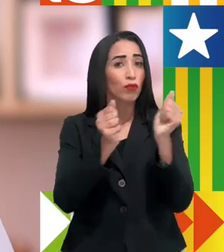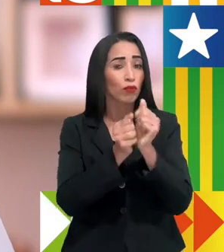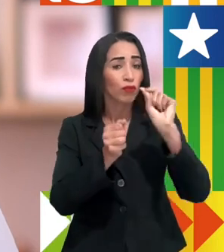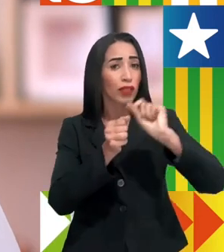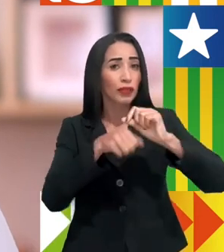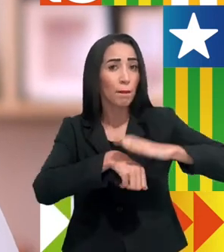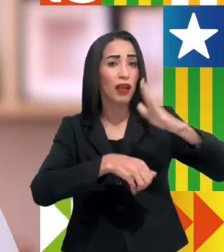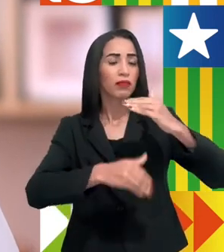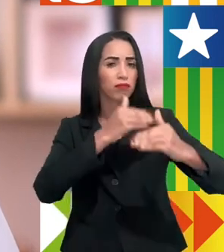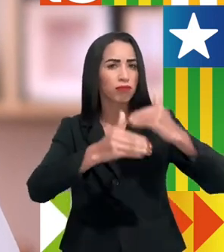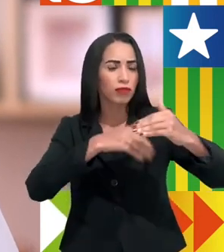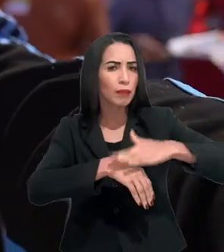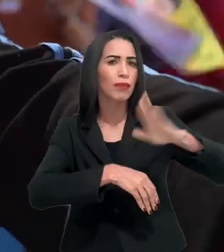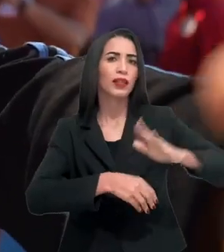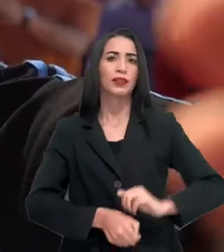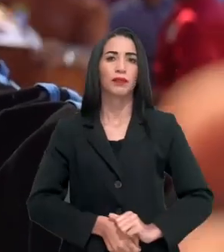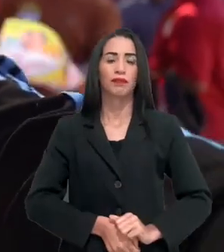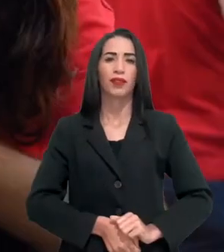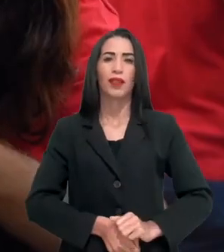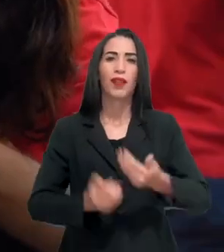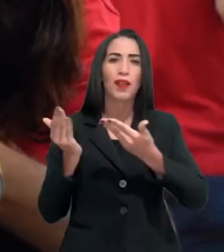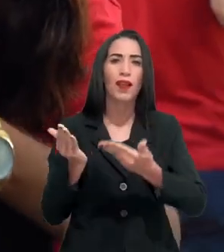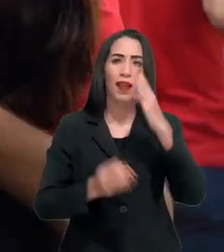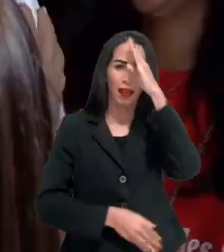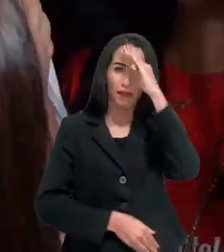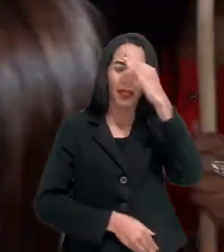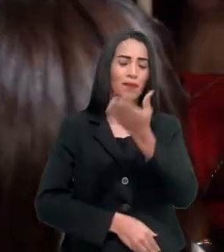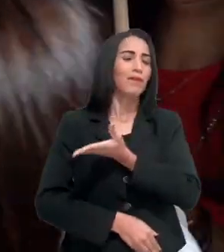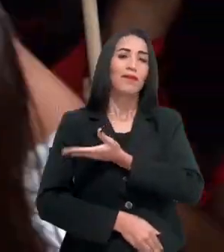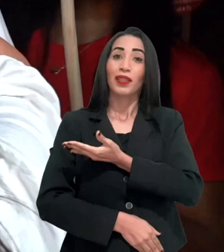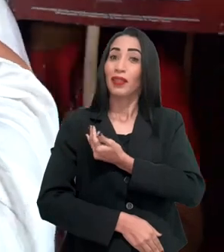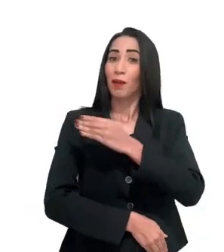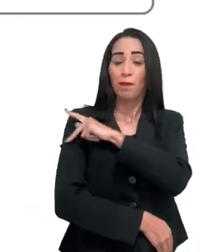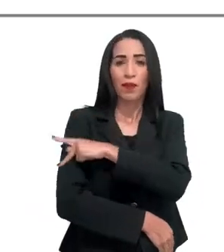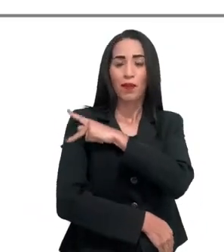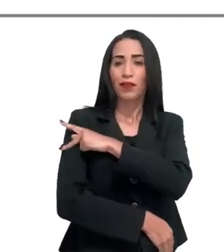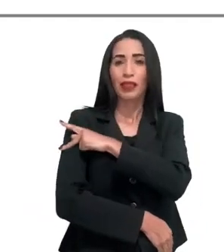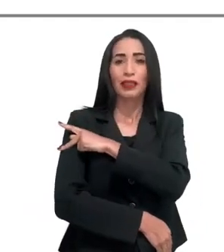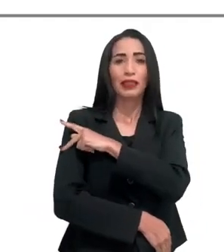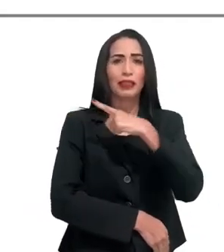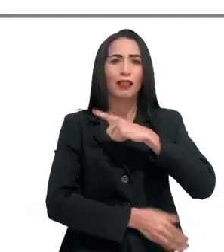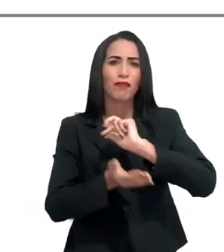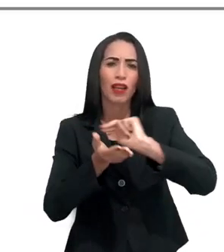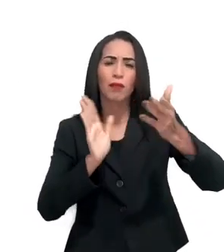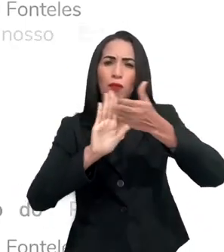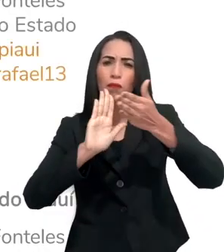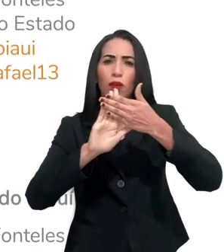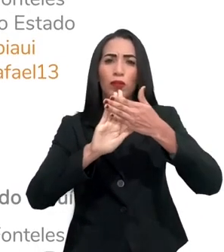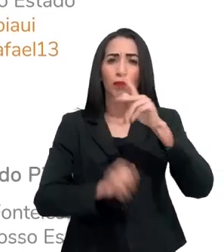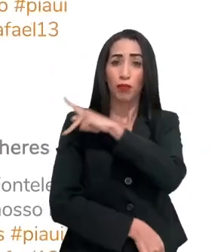fazer mais, avançar mais. Esse jovem apaixonado pelo Piauí tem muitas ideias para o Estado